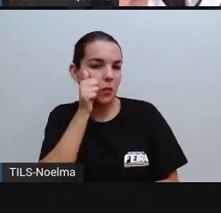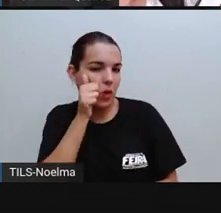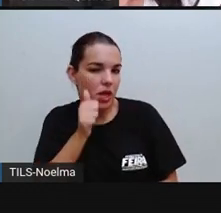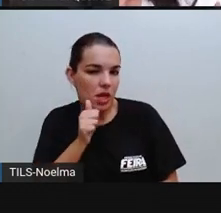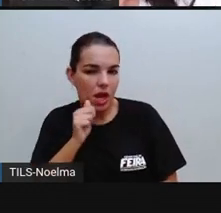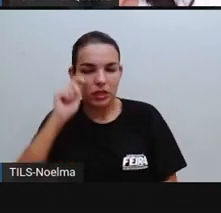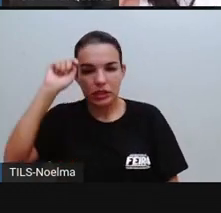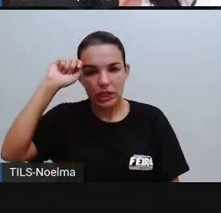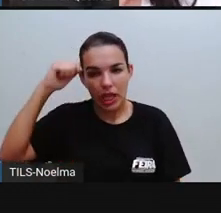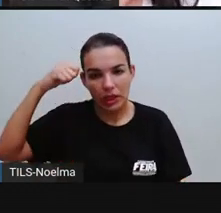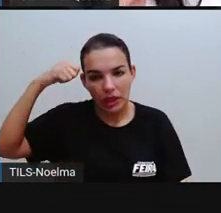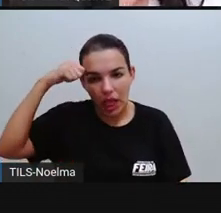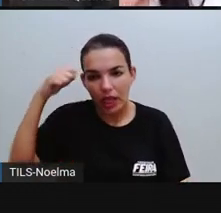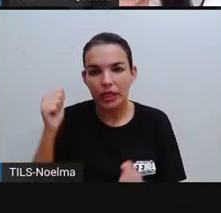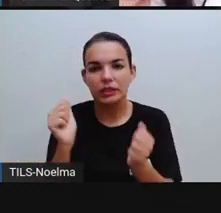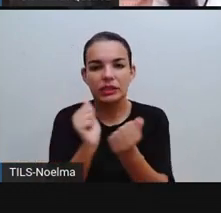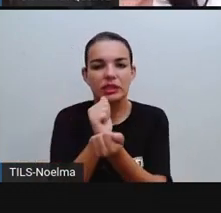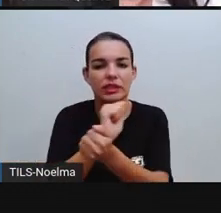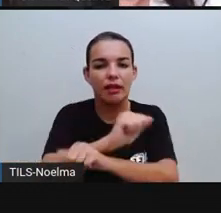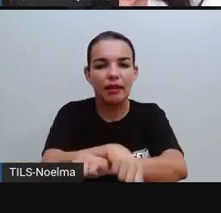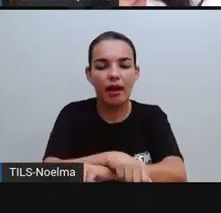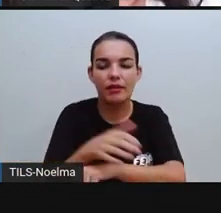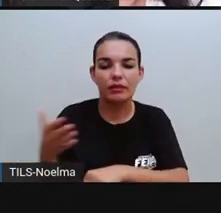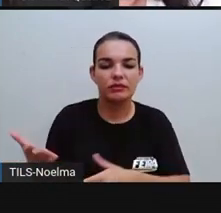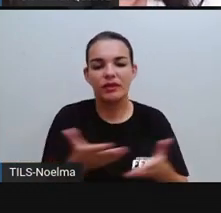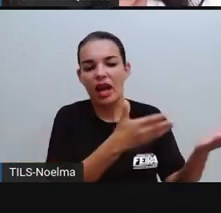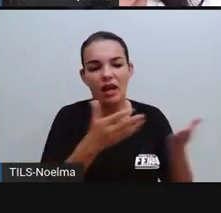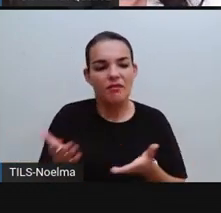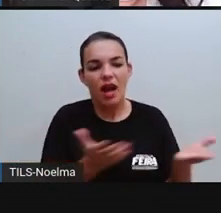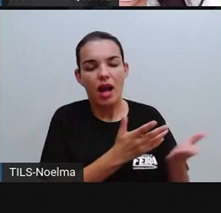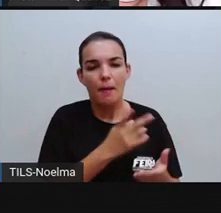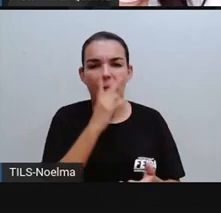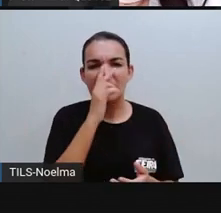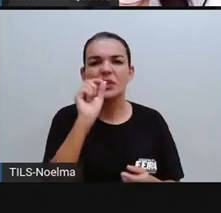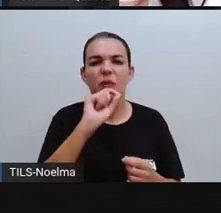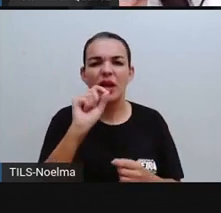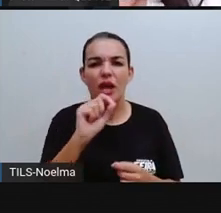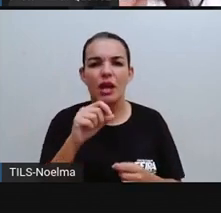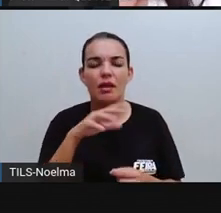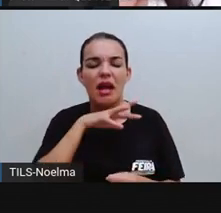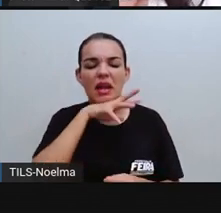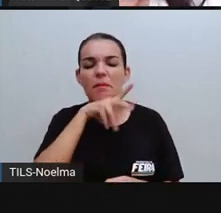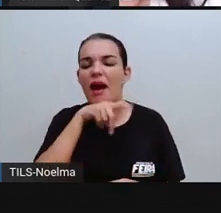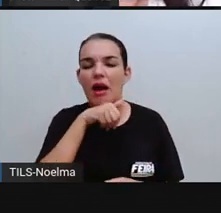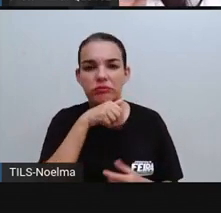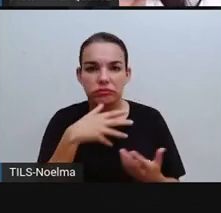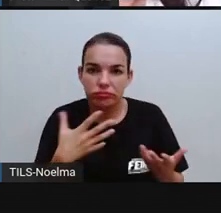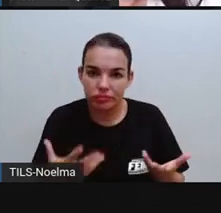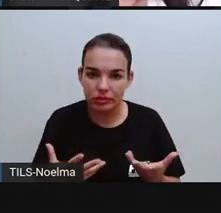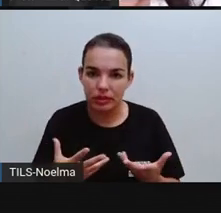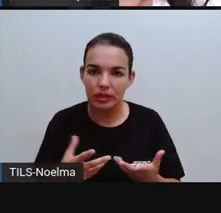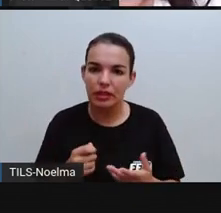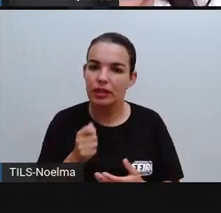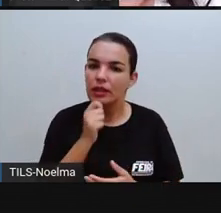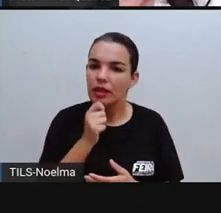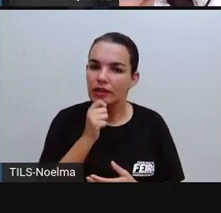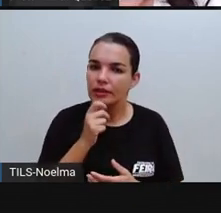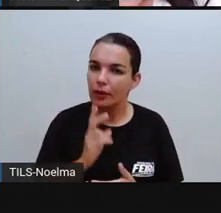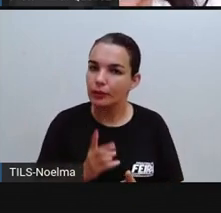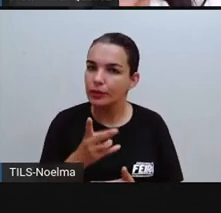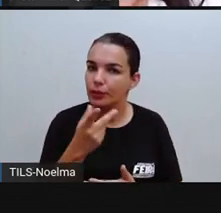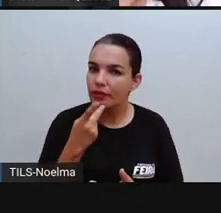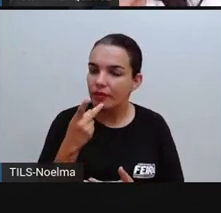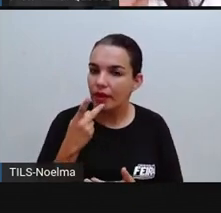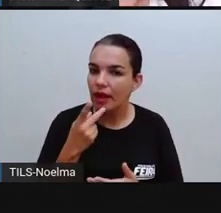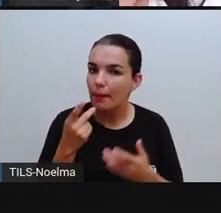animais, receberam aí esse nome de doméstica e que ainda se perpetua, se utiliza ainda, infelizmente, na nossa sociedade.